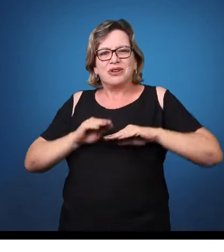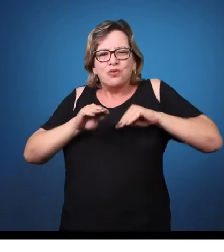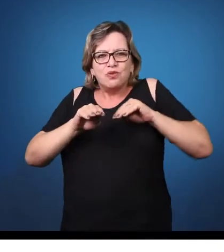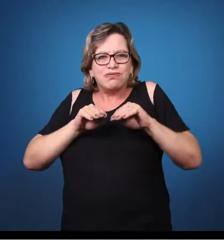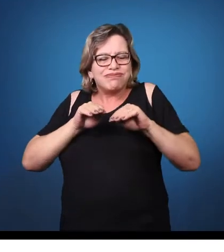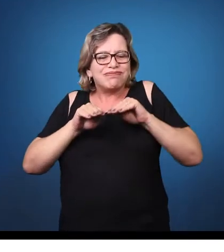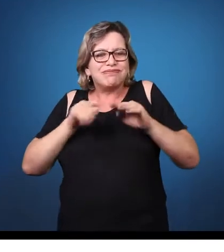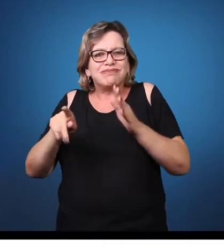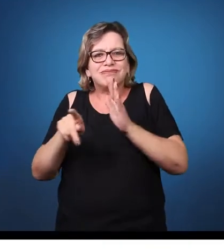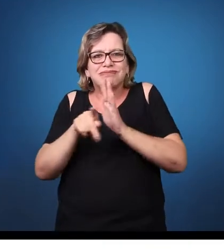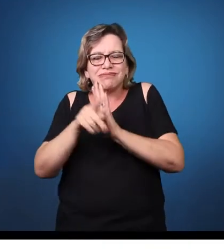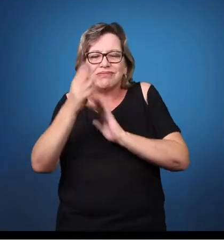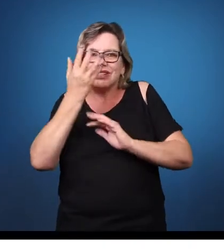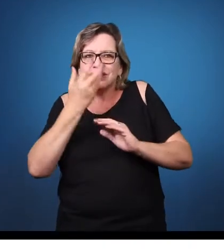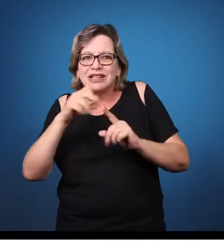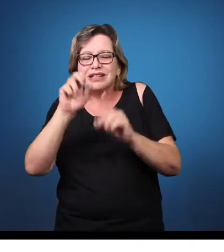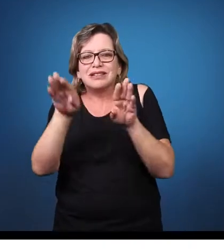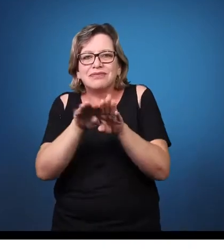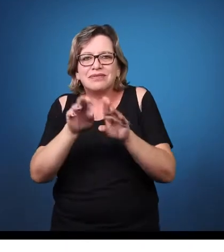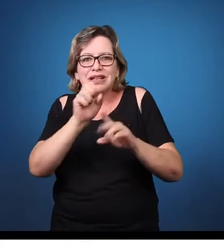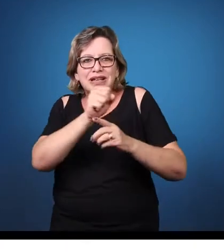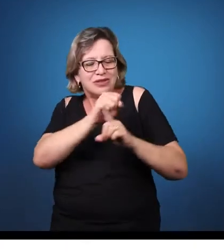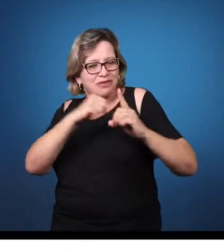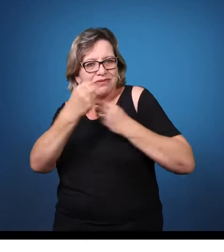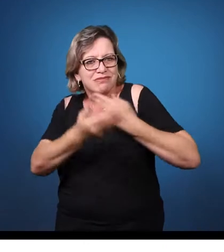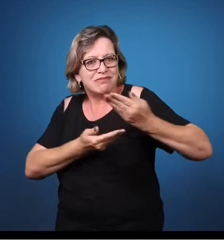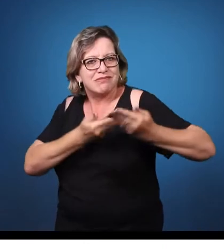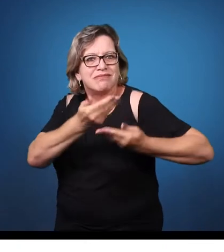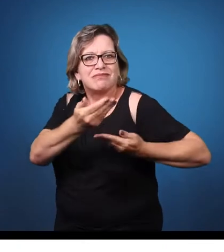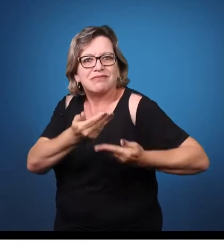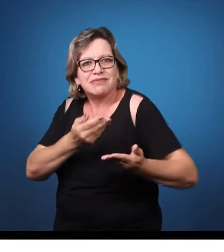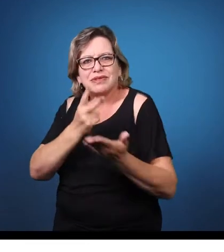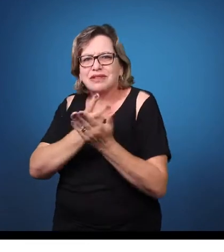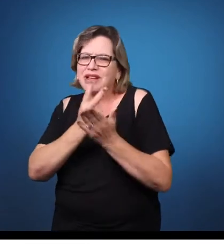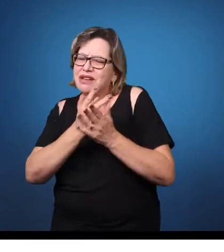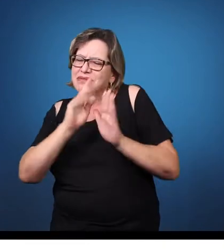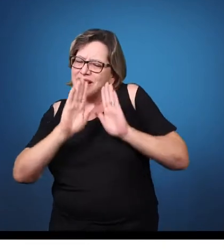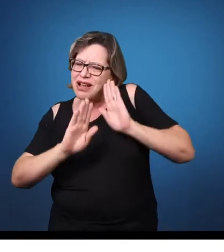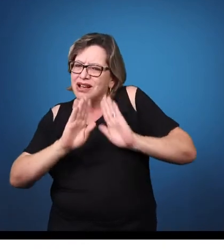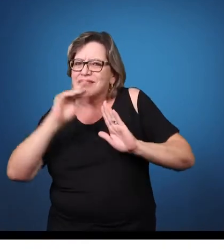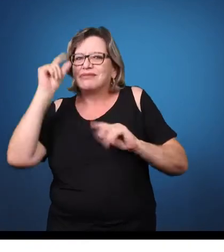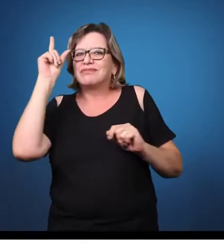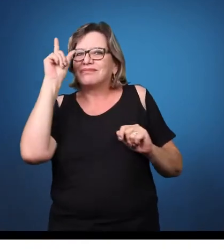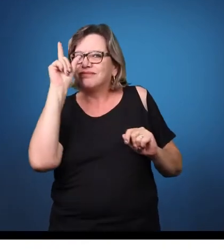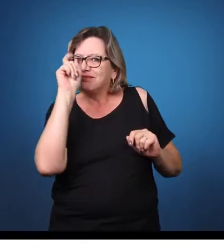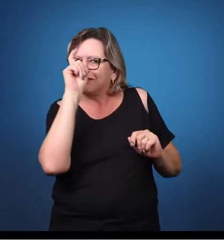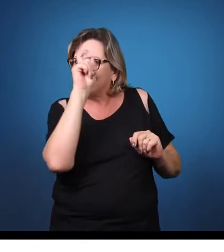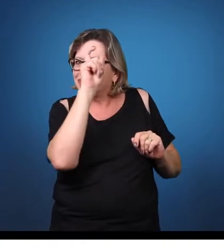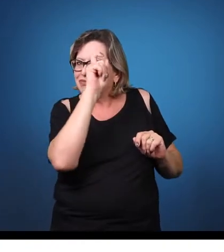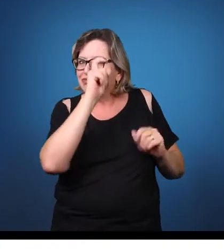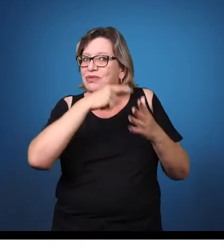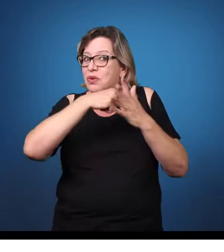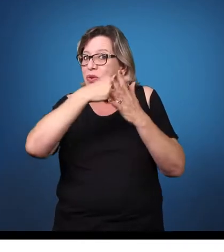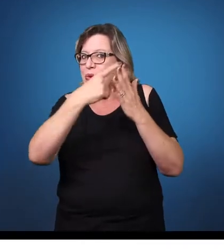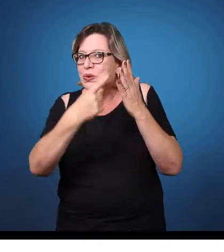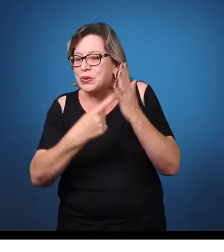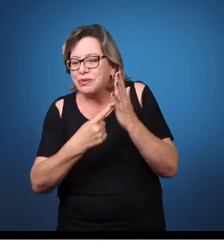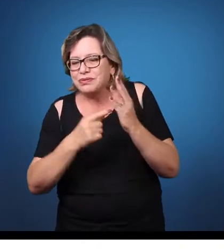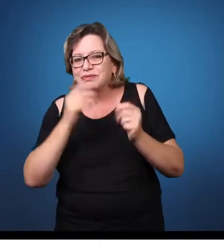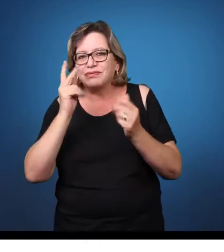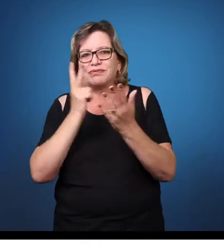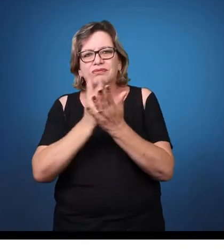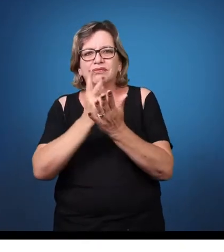socialização, ela vai ter alguma dificuldade em alguma dessas áreas. Então, normalmente, a gente consegue